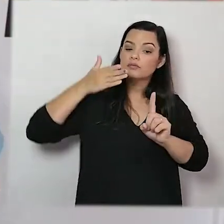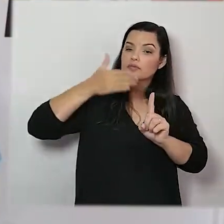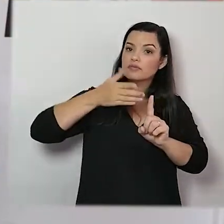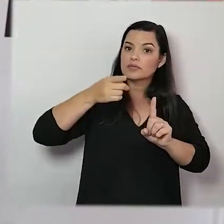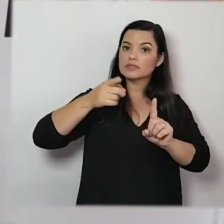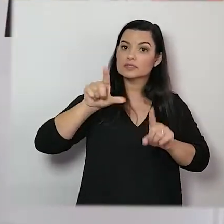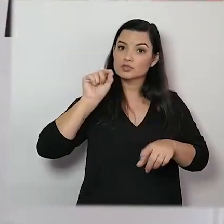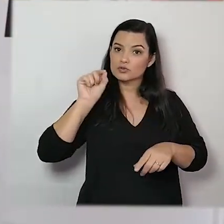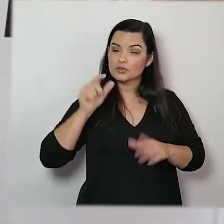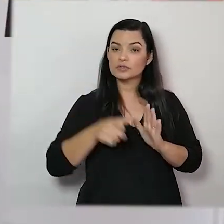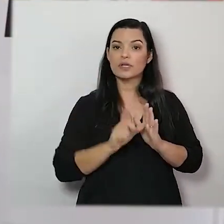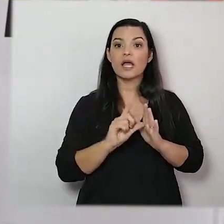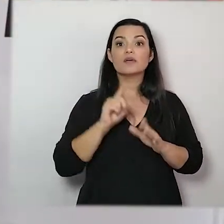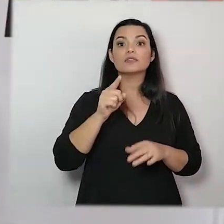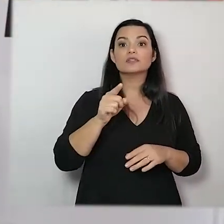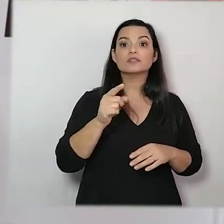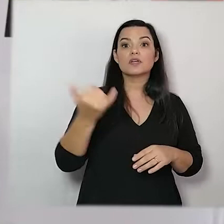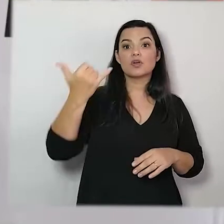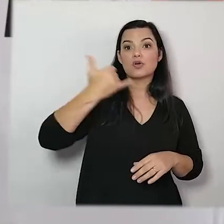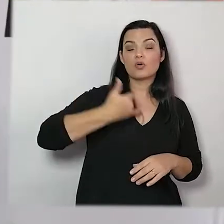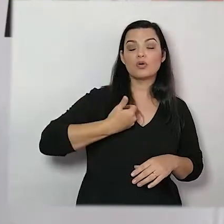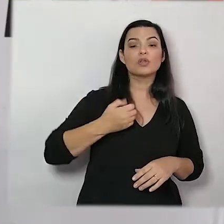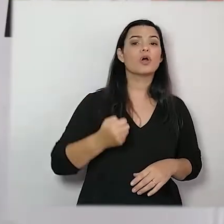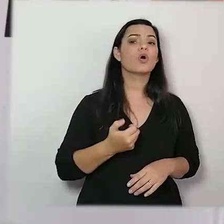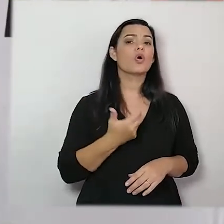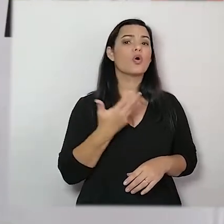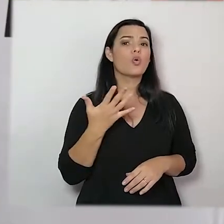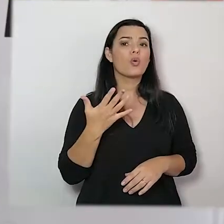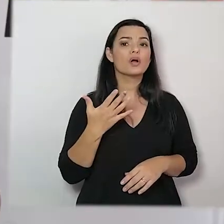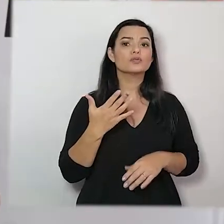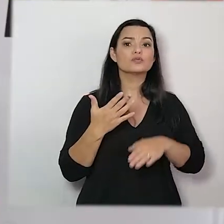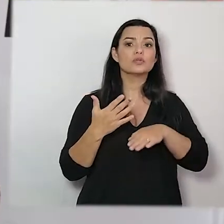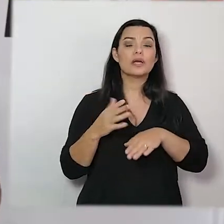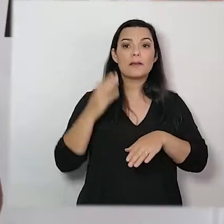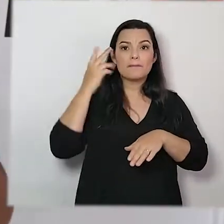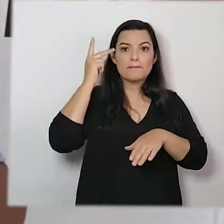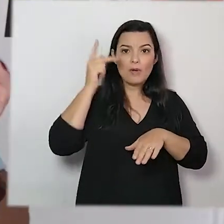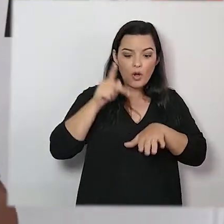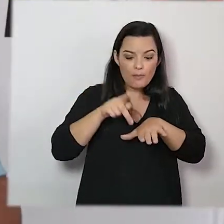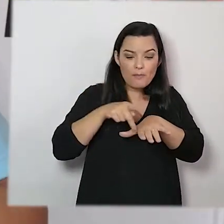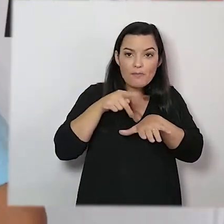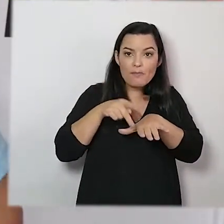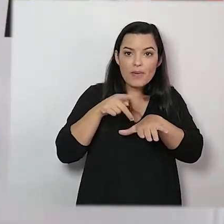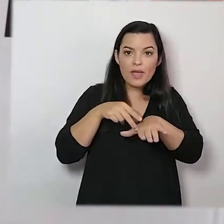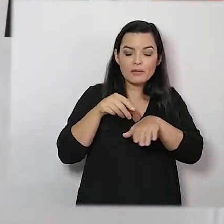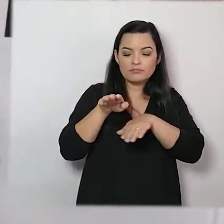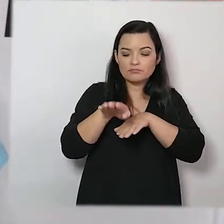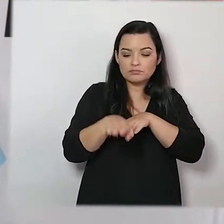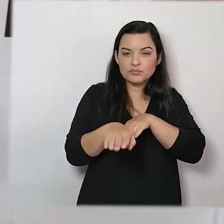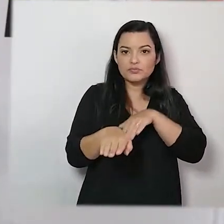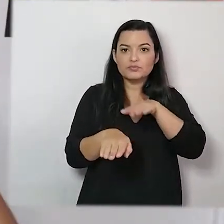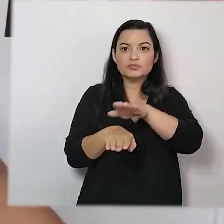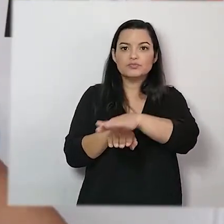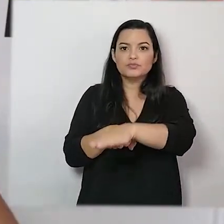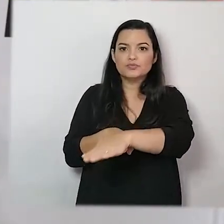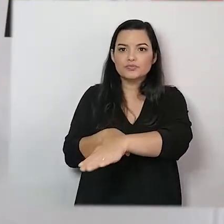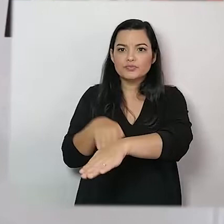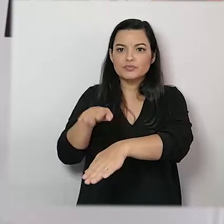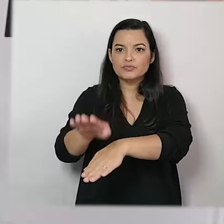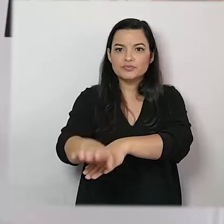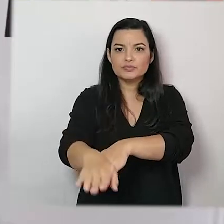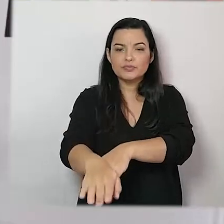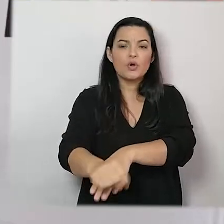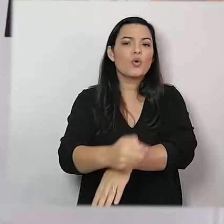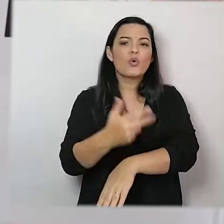e você vai contar para a PRO quantos passos tem até lá. Vamos lá,